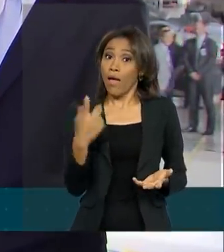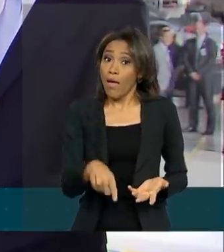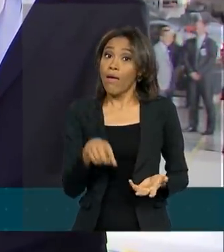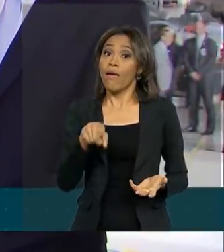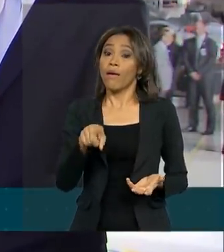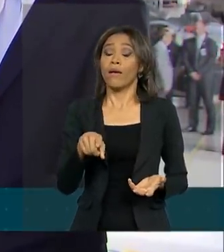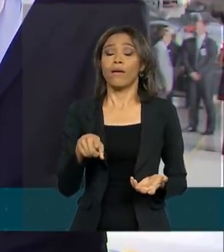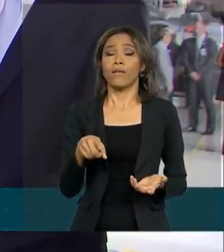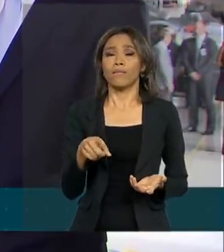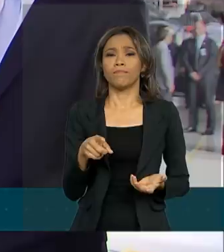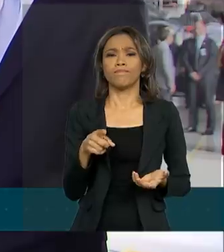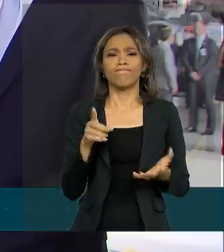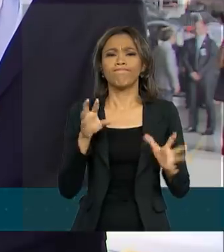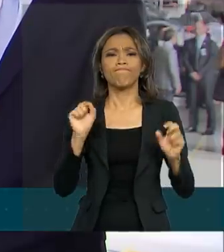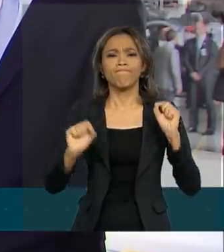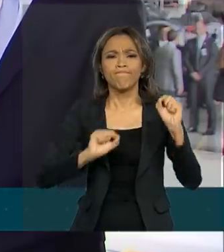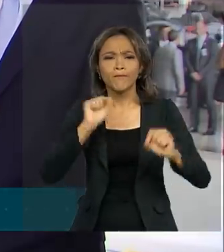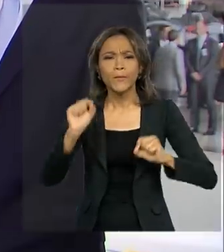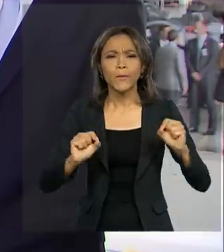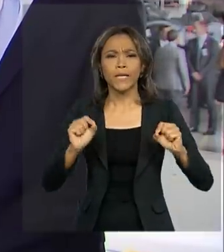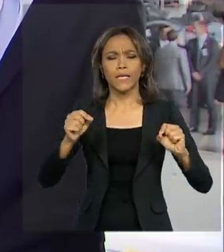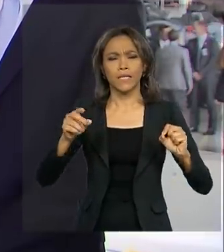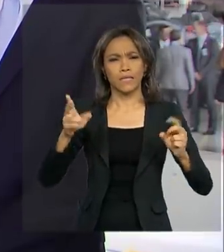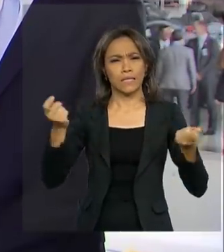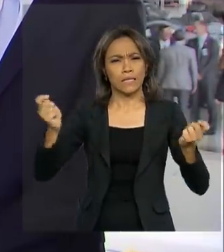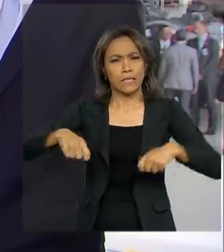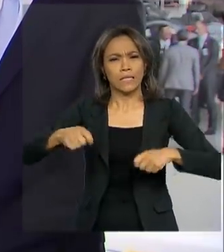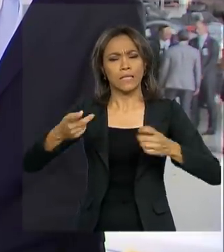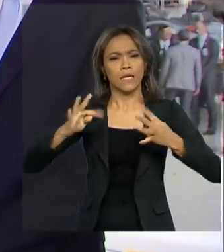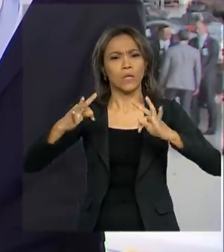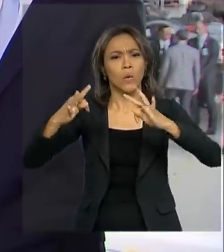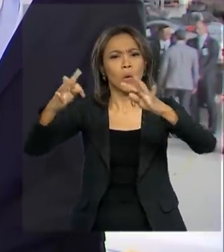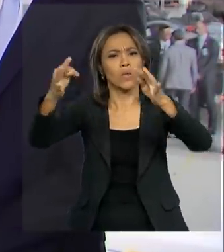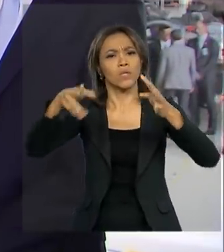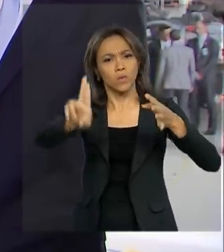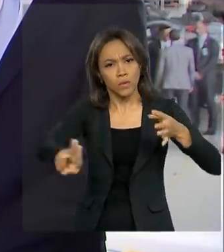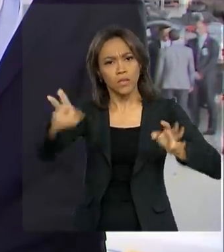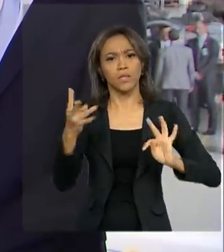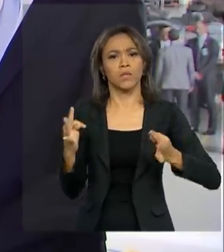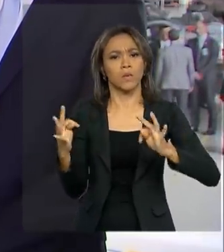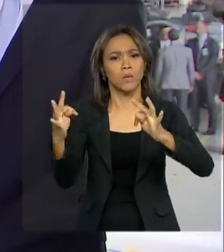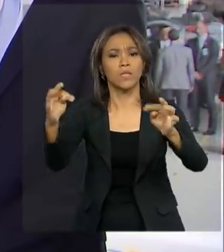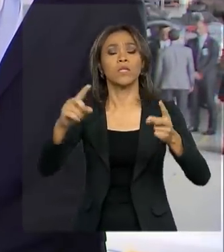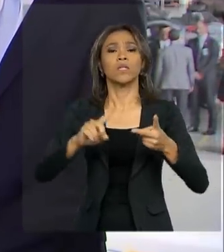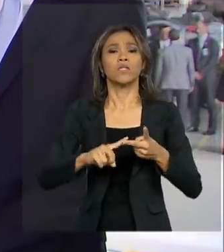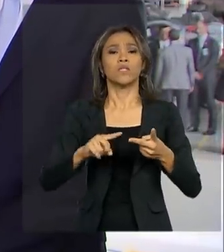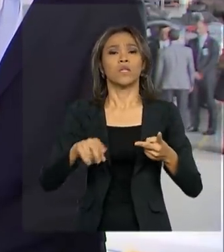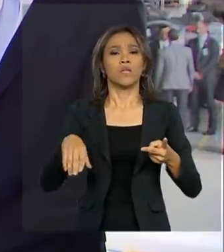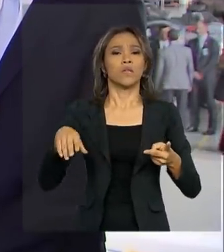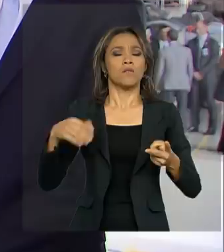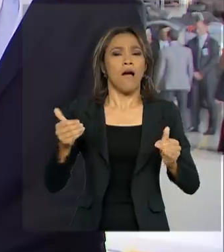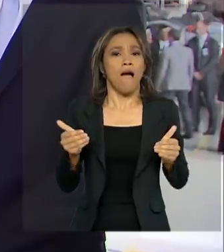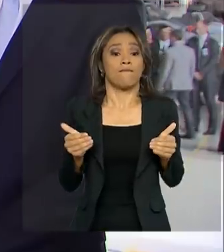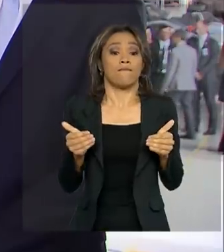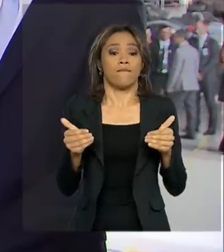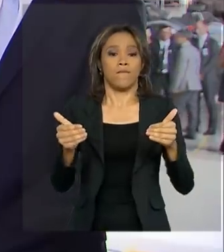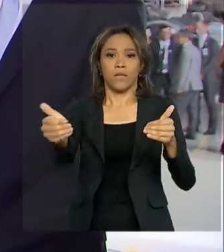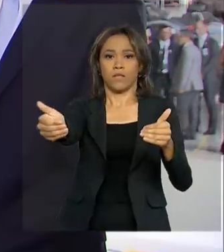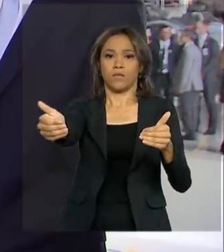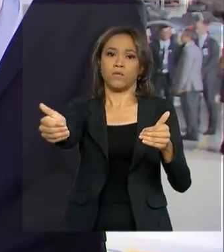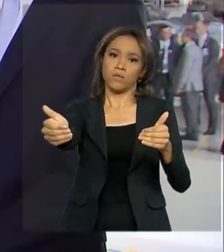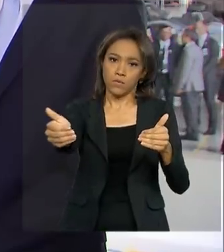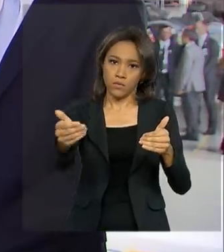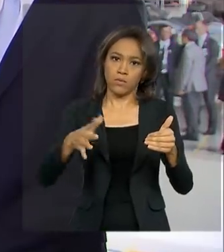questão de capacidade tecnológica, é uma questão de avanço efetivo para o mundo da